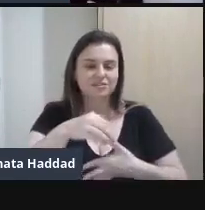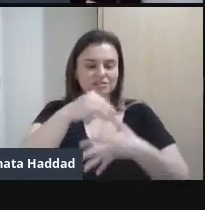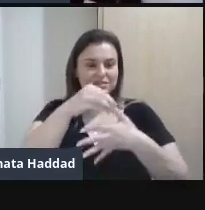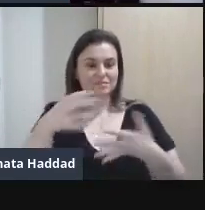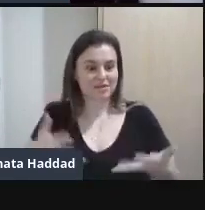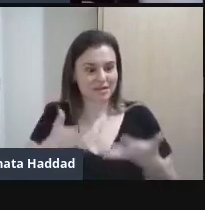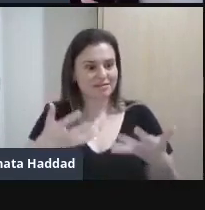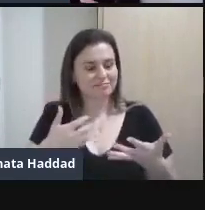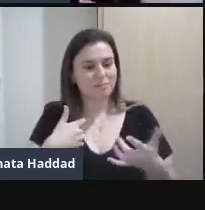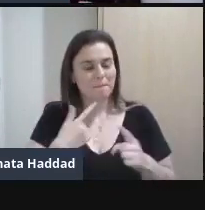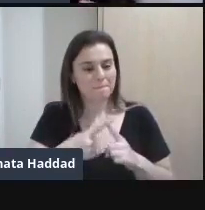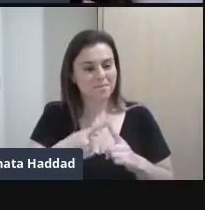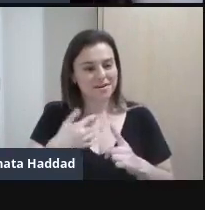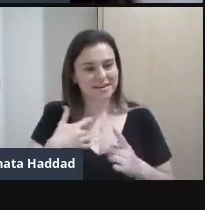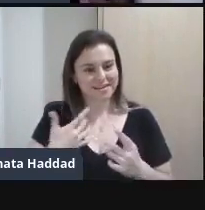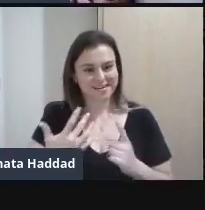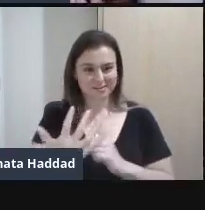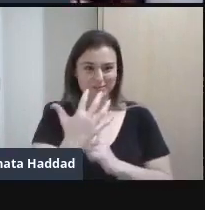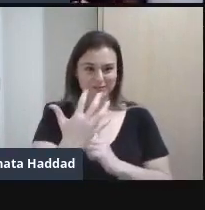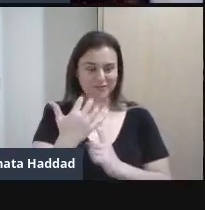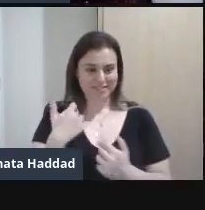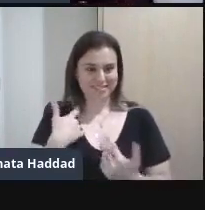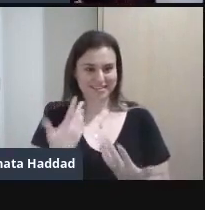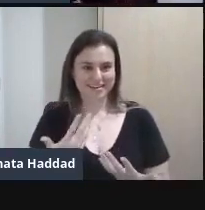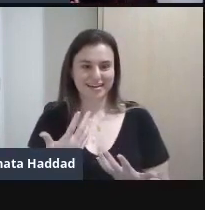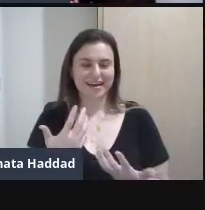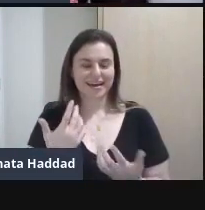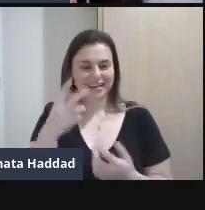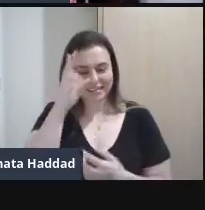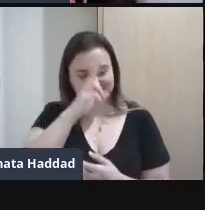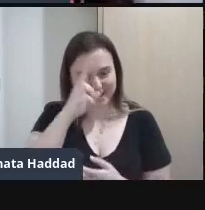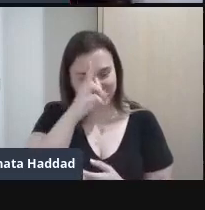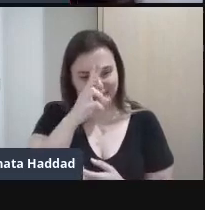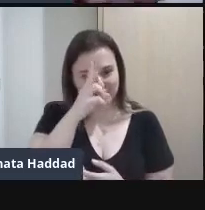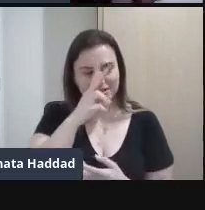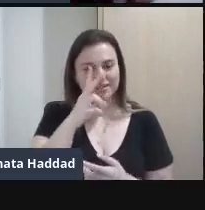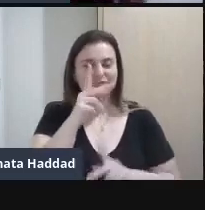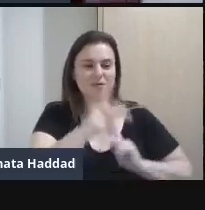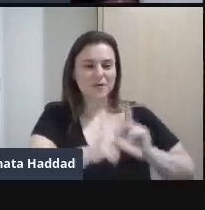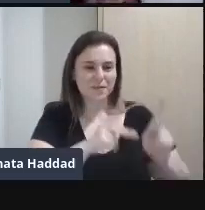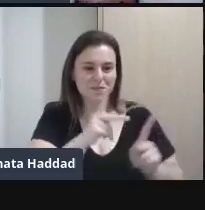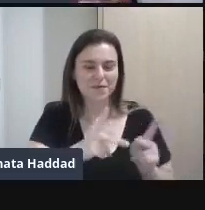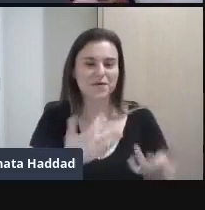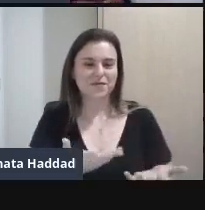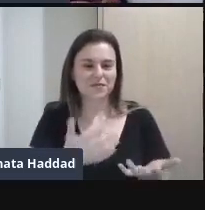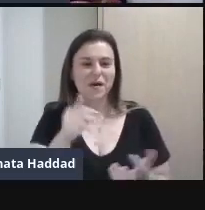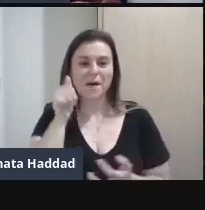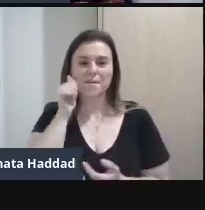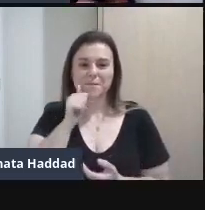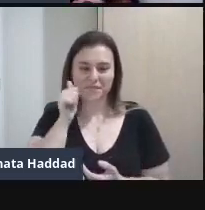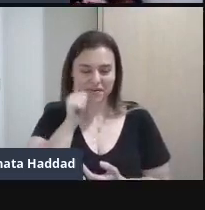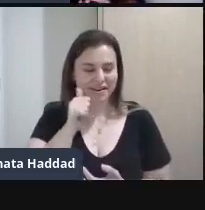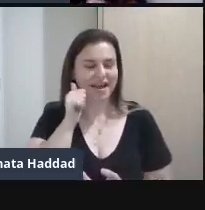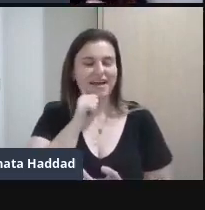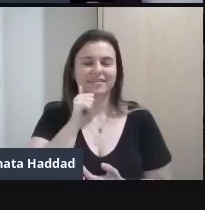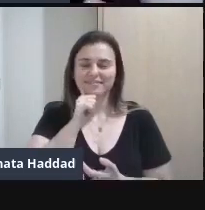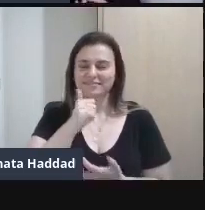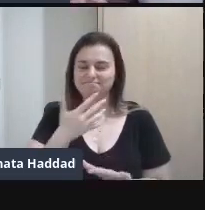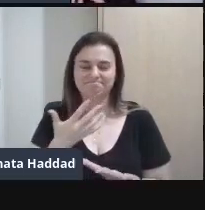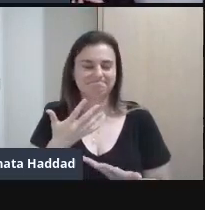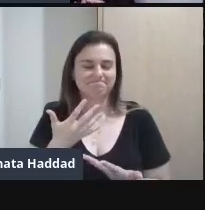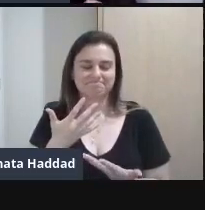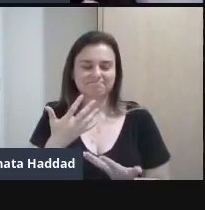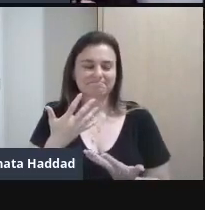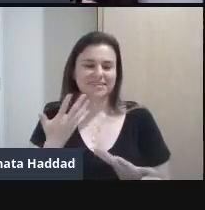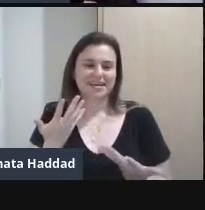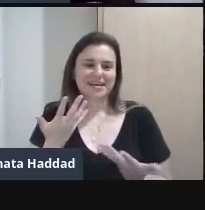Realmente se inspirando E vai relembrando O nosso povo E que mulheres incríveis Que a gente tem Aqui no Brasil